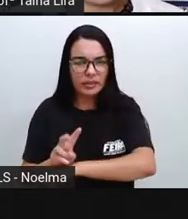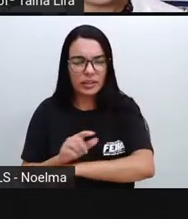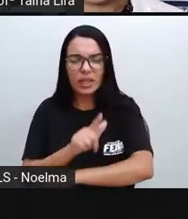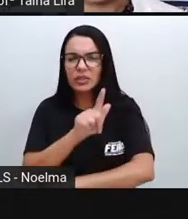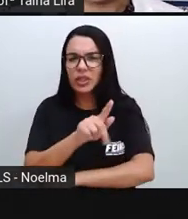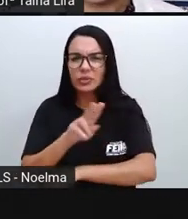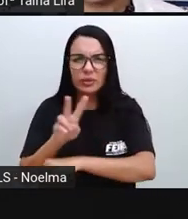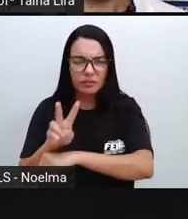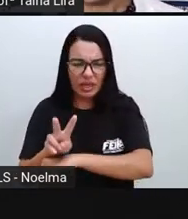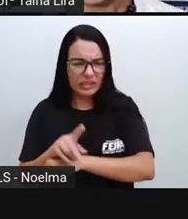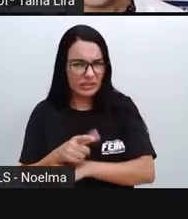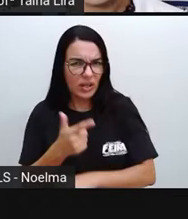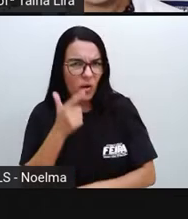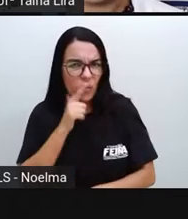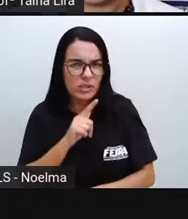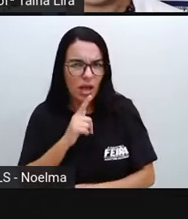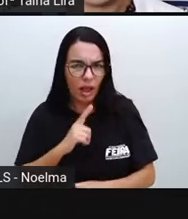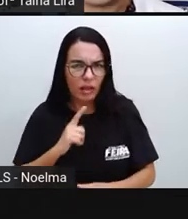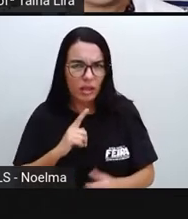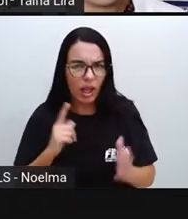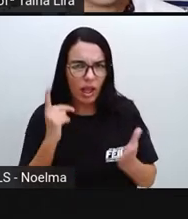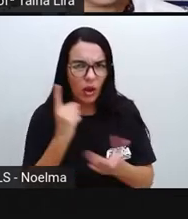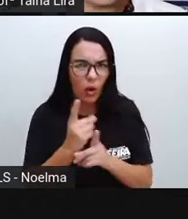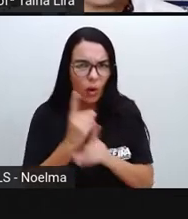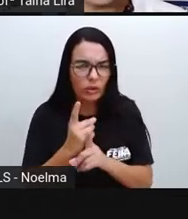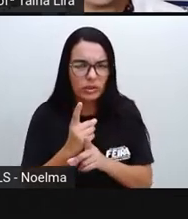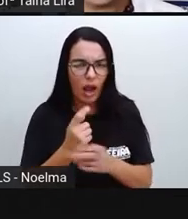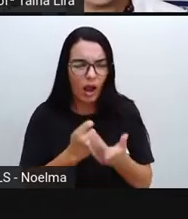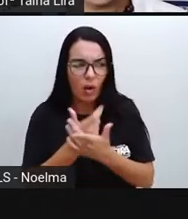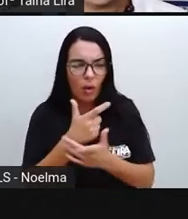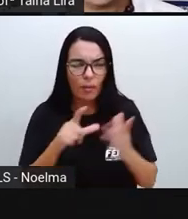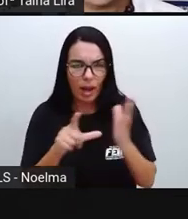Getúlio Vargas. Será que eu consigo fazer compras ali?